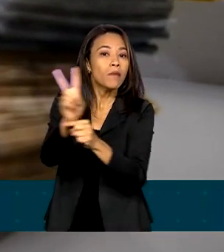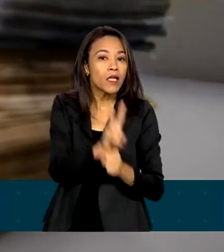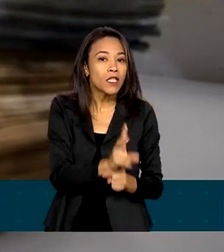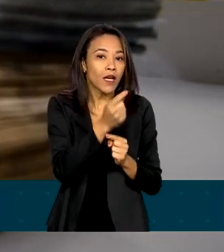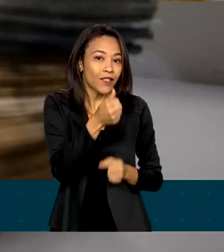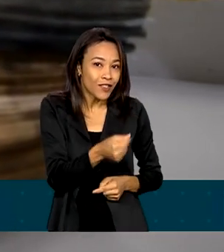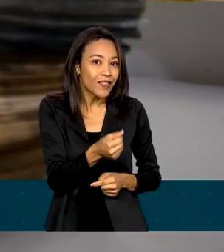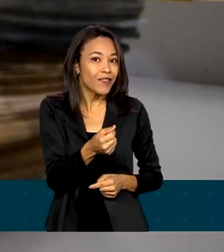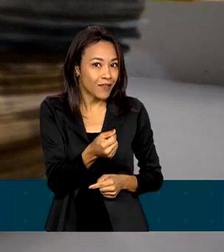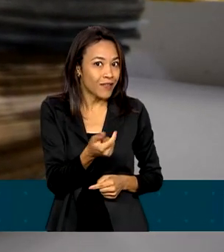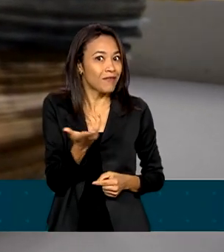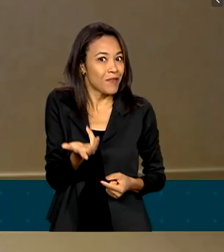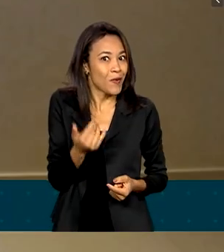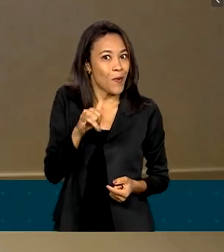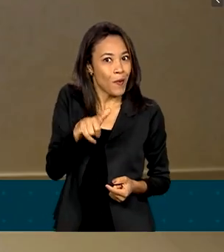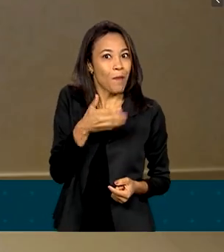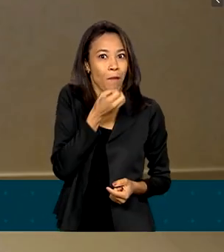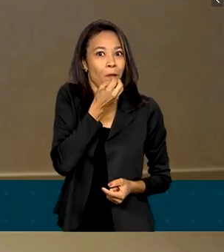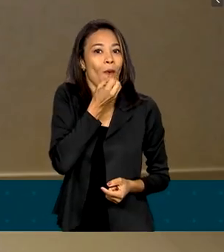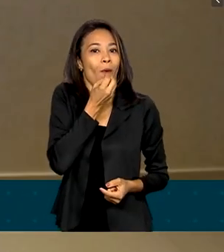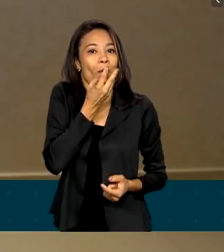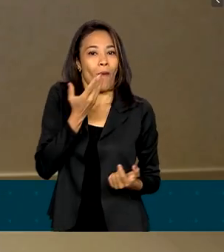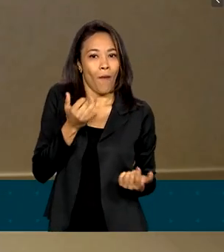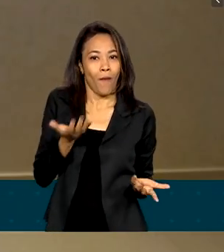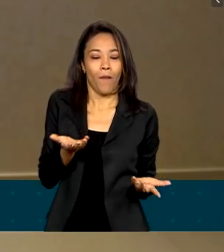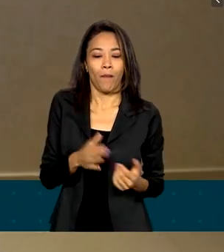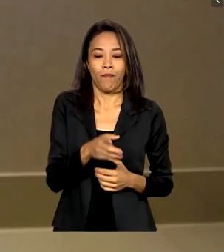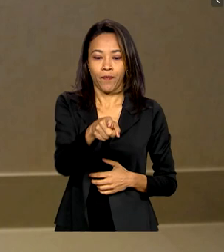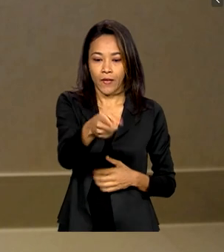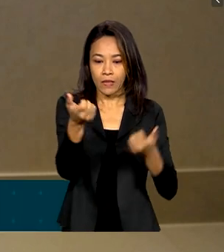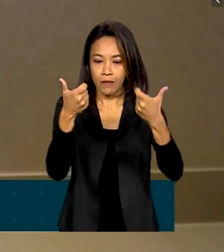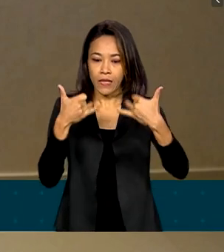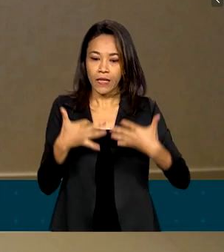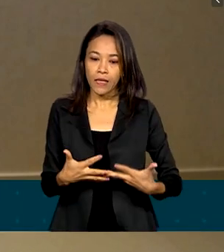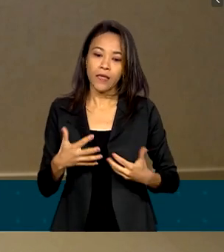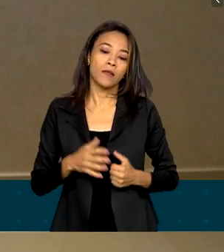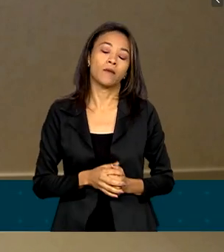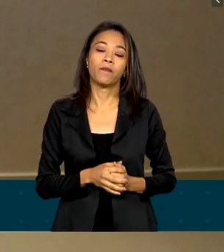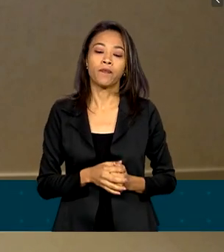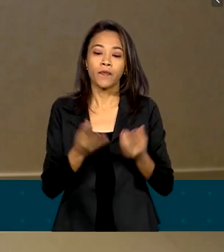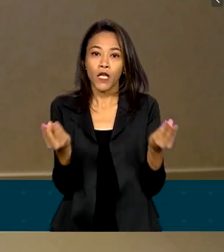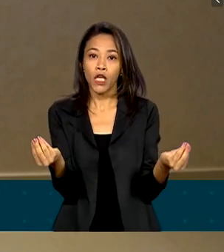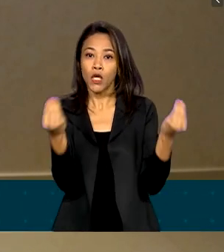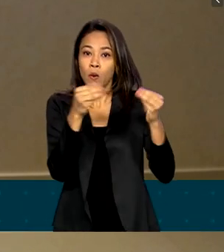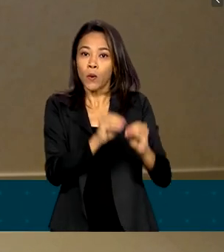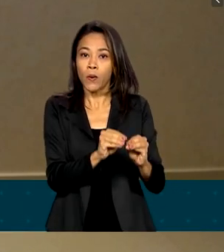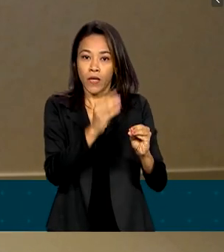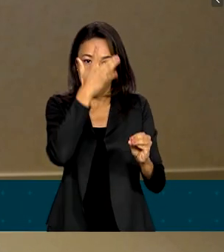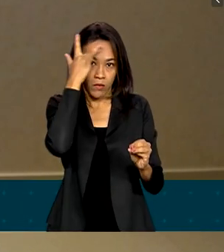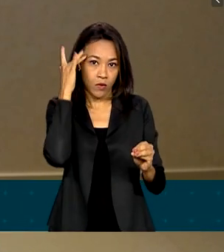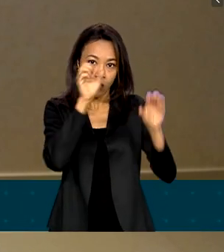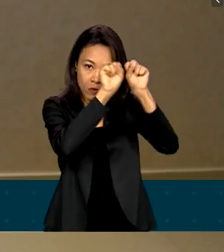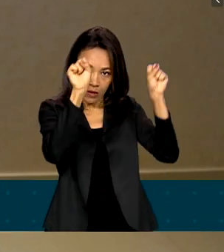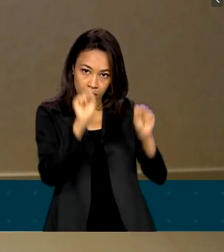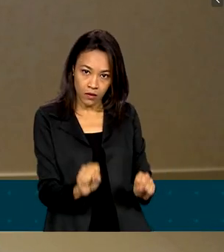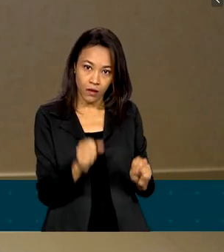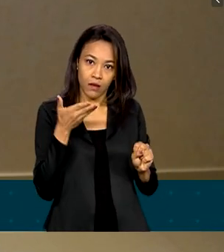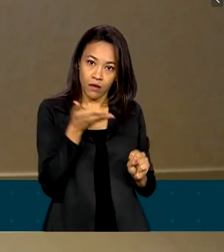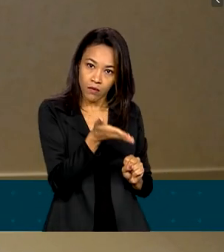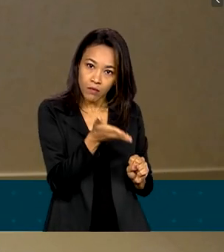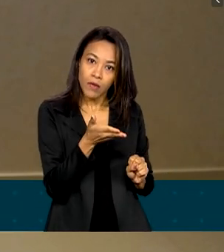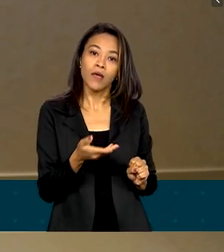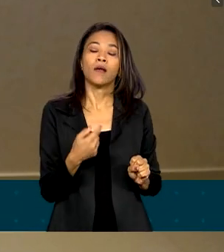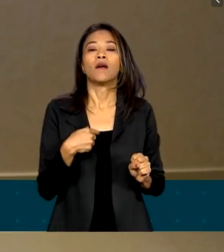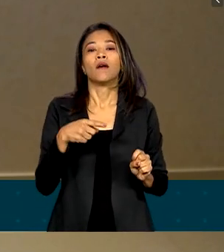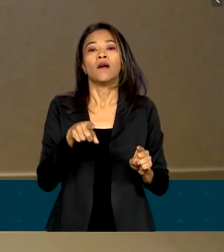mais vantajosas. Permite incluir mais pessoas no sistema financeiro, ela reduz a